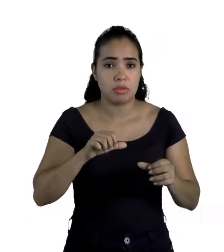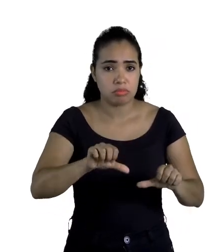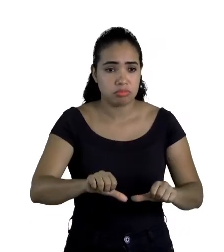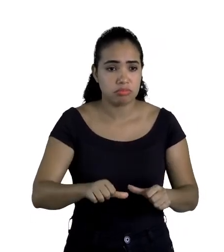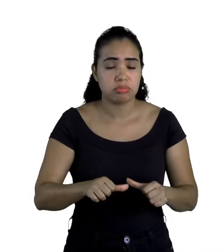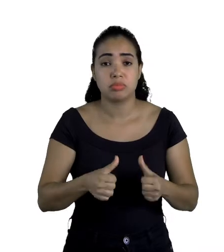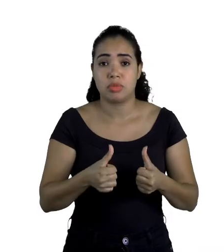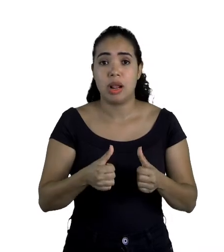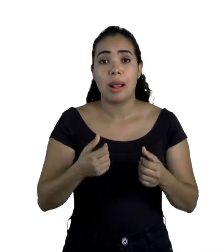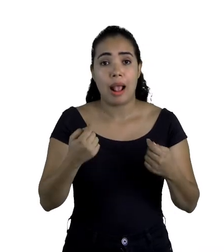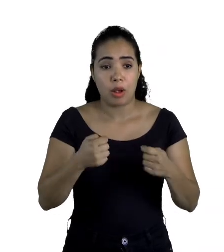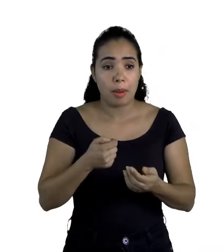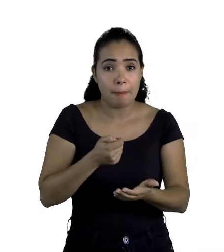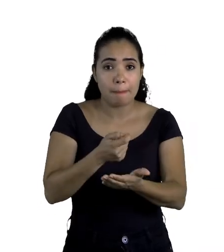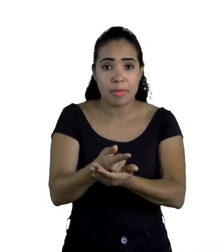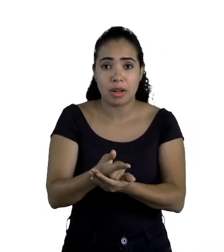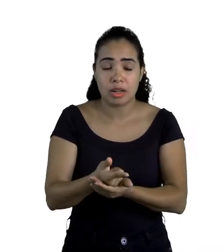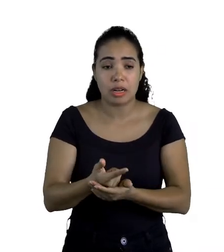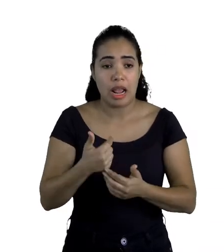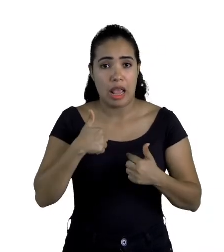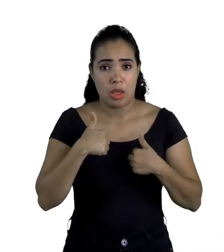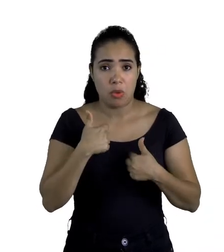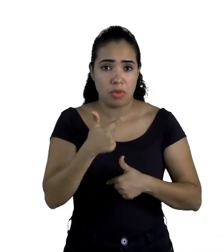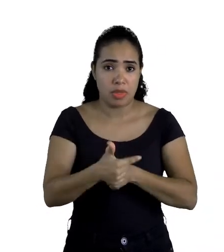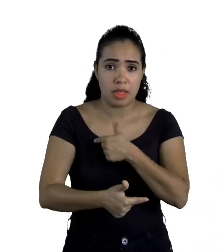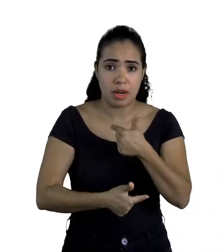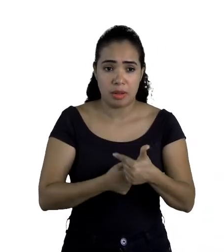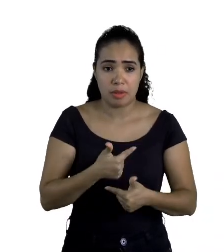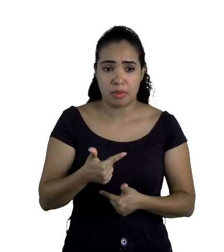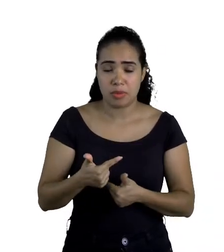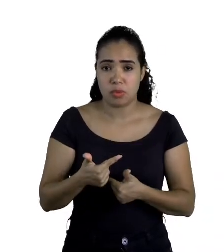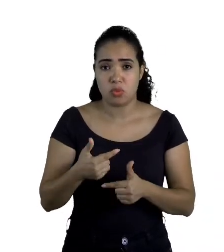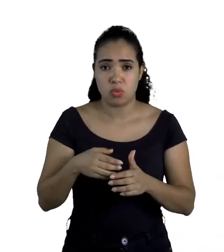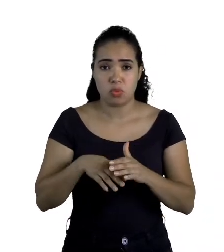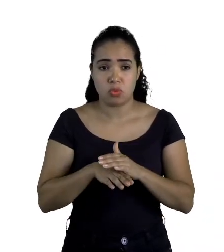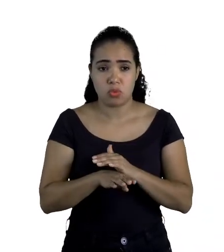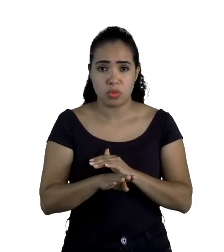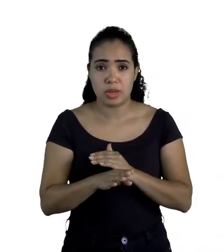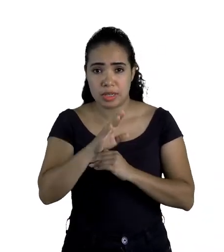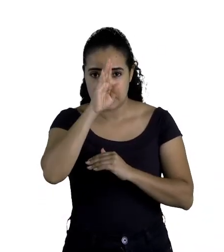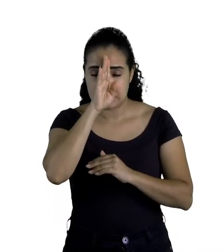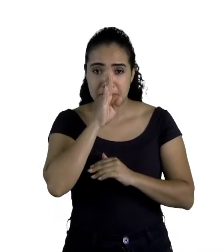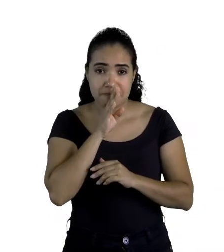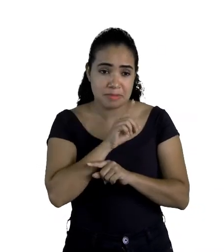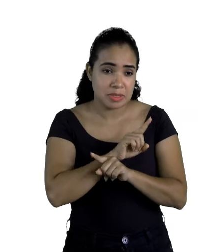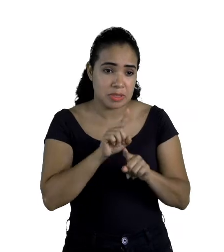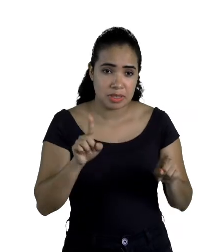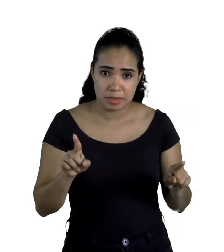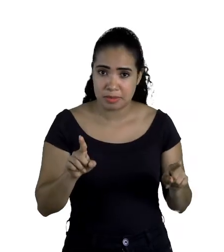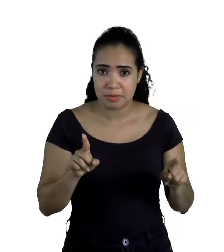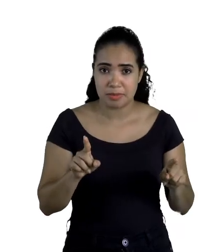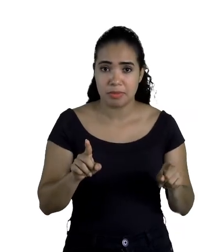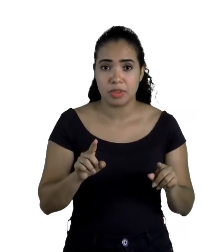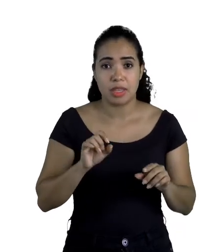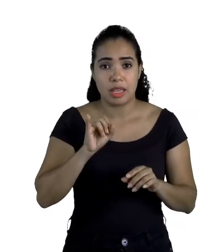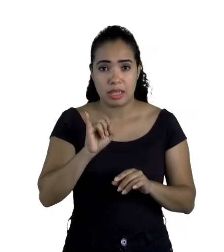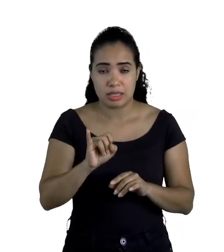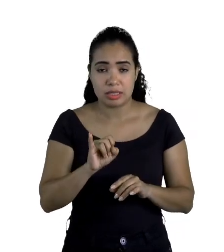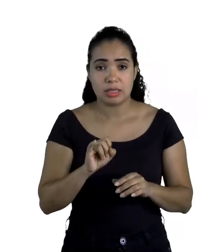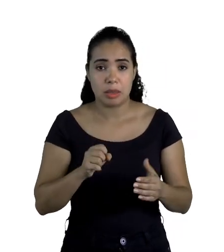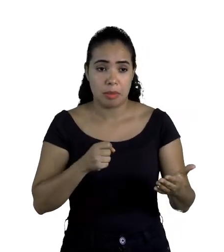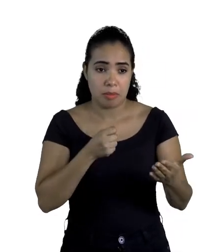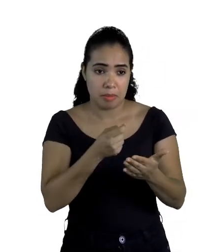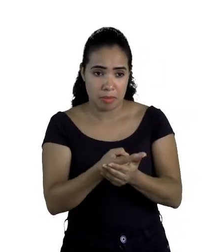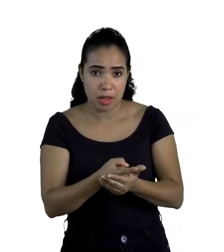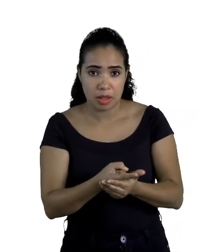pago. Não é do meu costume trabalhar para pessoa nenhuma de graça. Se eu não quiser lhe pagar